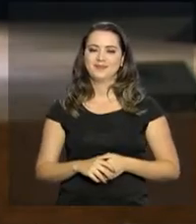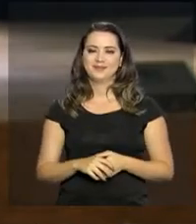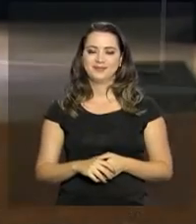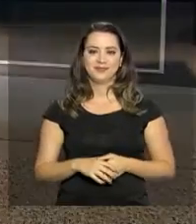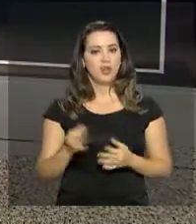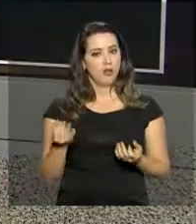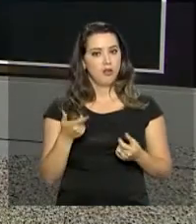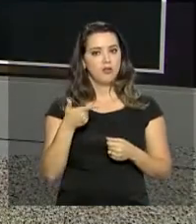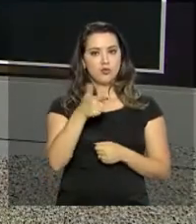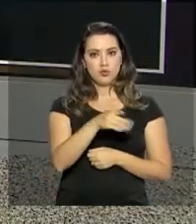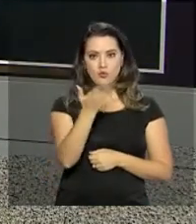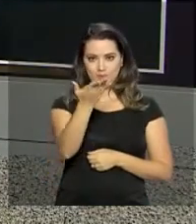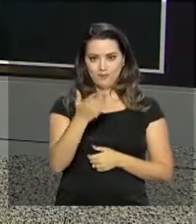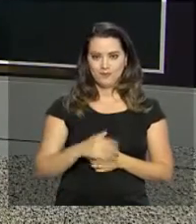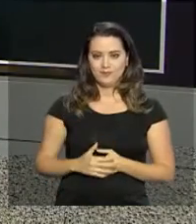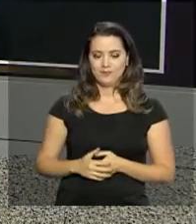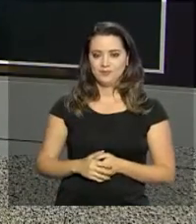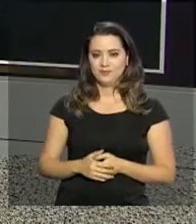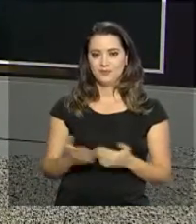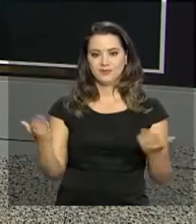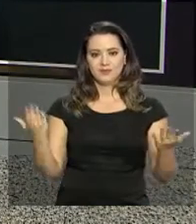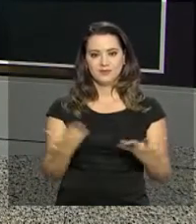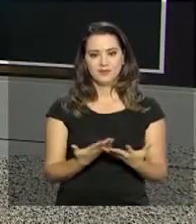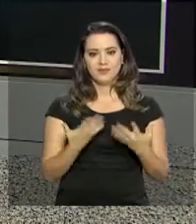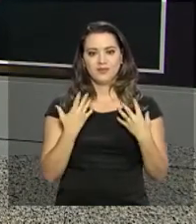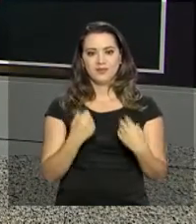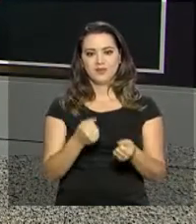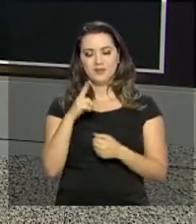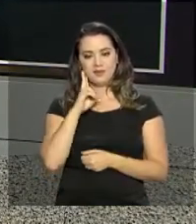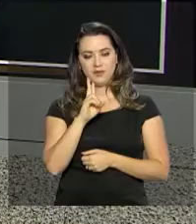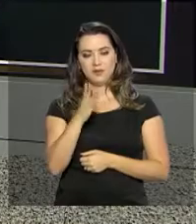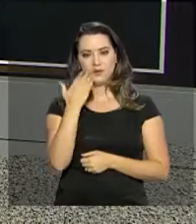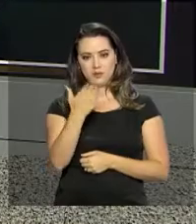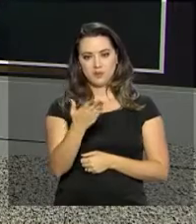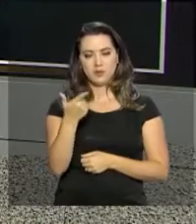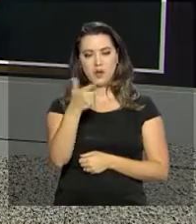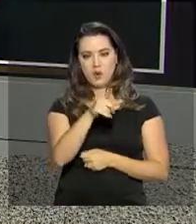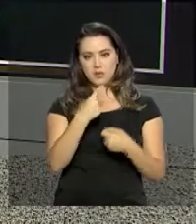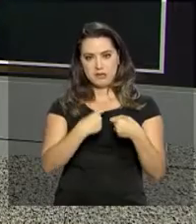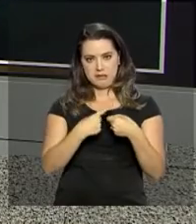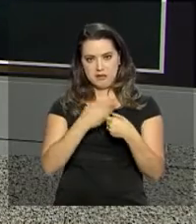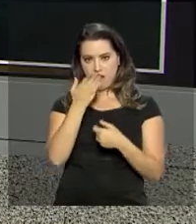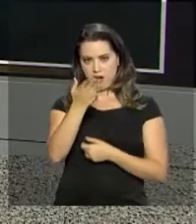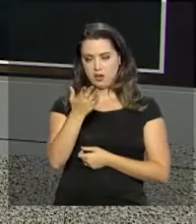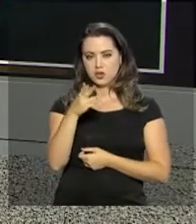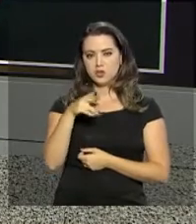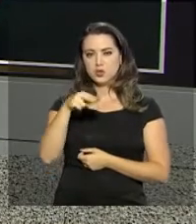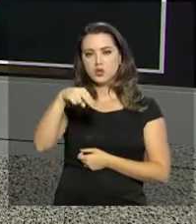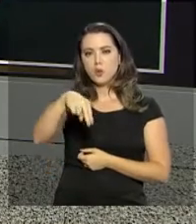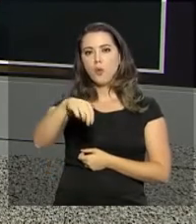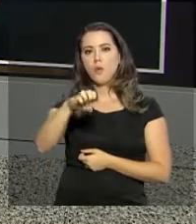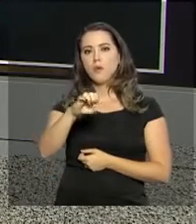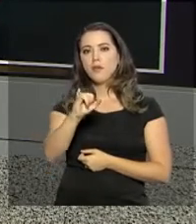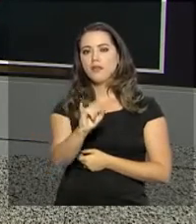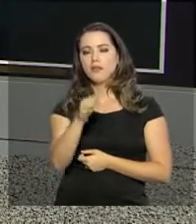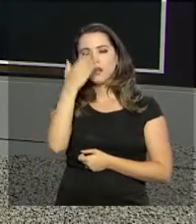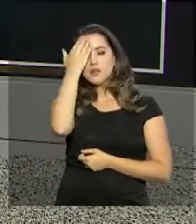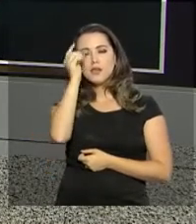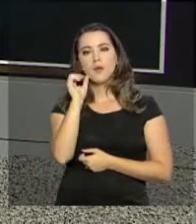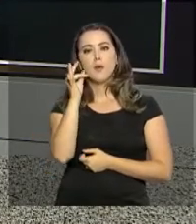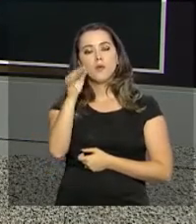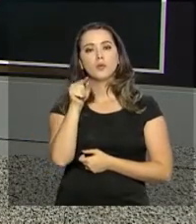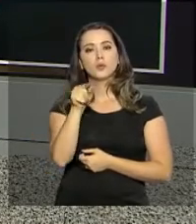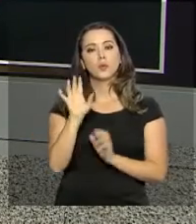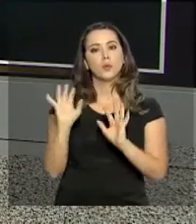Alessandra, voltamos com você. E agora então vamos a Jacarepaguá com Ney Pereira para saber sobre o próximo evento. Boa tarde,